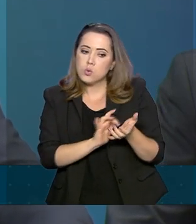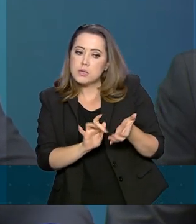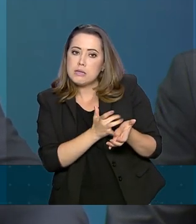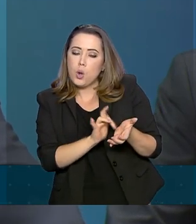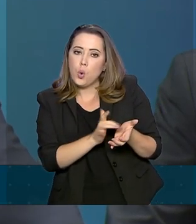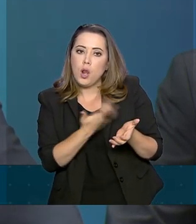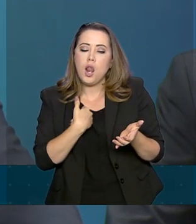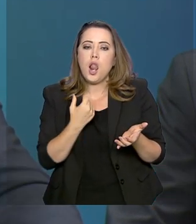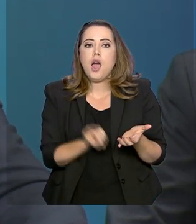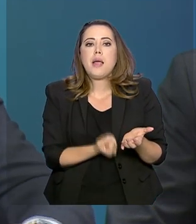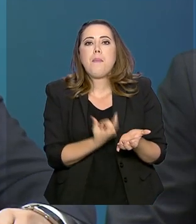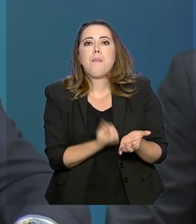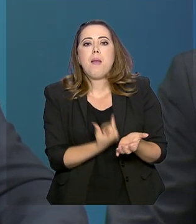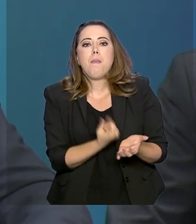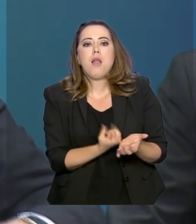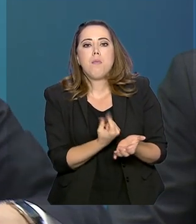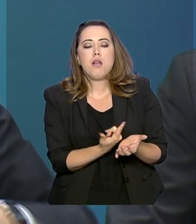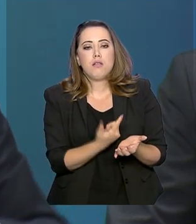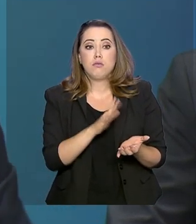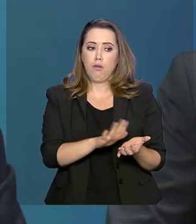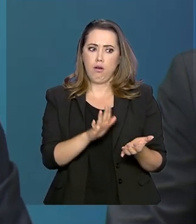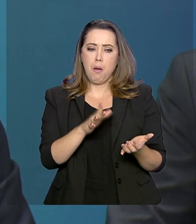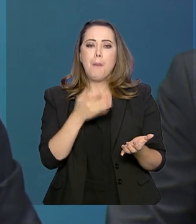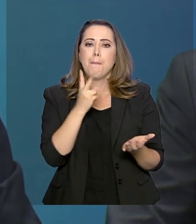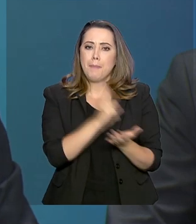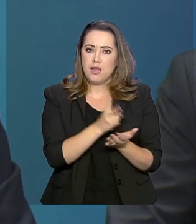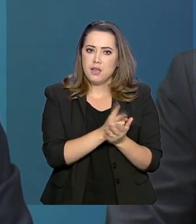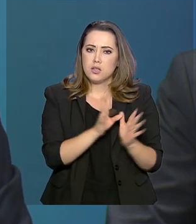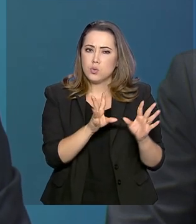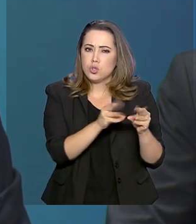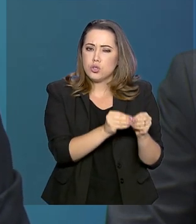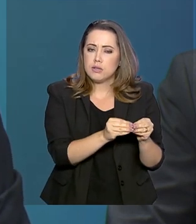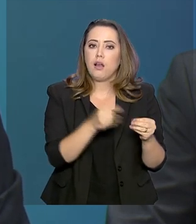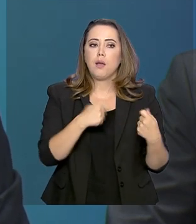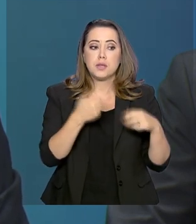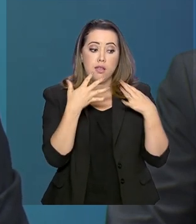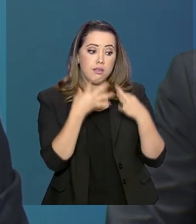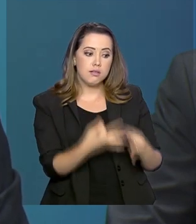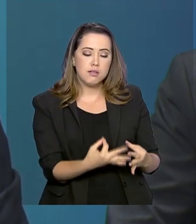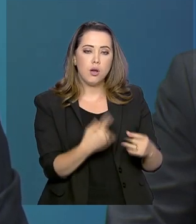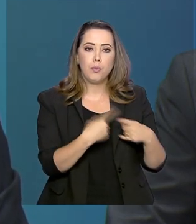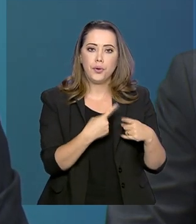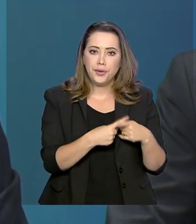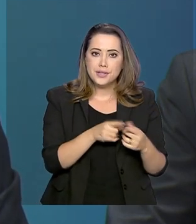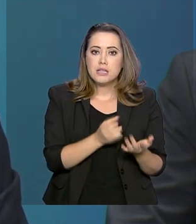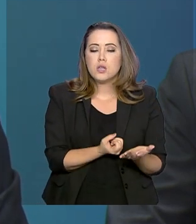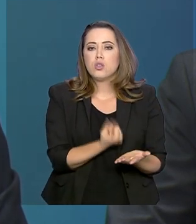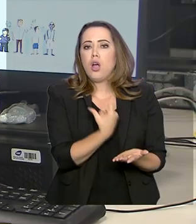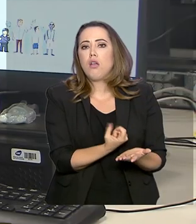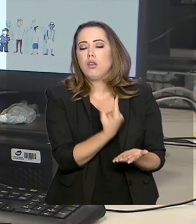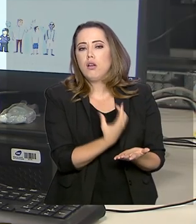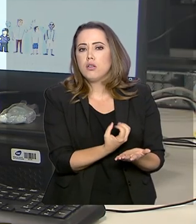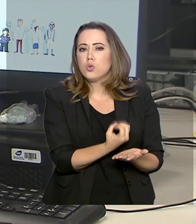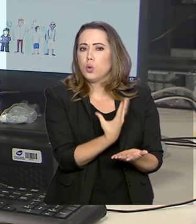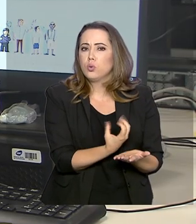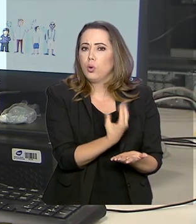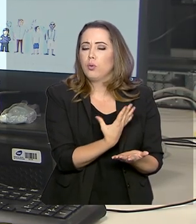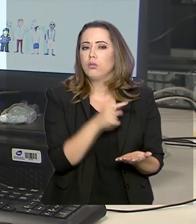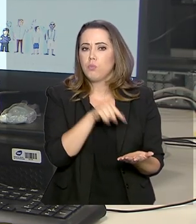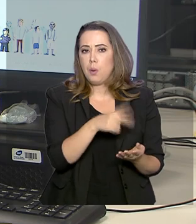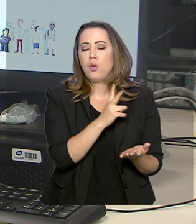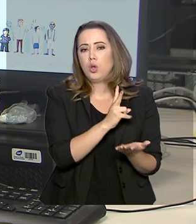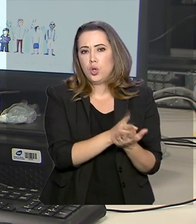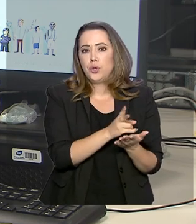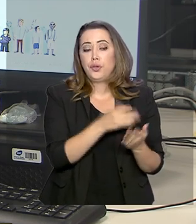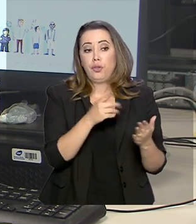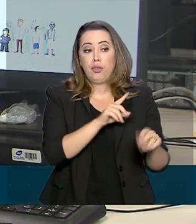o despertador mesmo desligado, ele tem que ficar atento a isso porque se tocar durante a execução da prova ele será eliminado. Este é o último ano